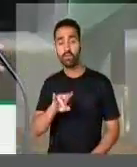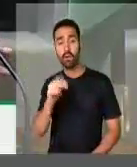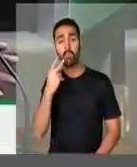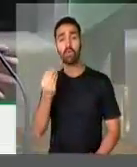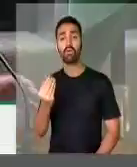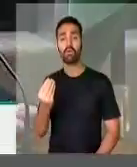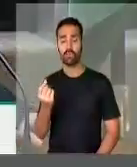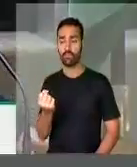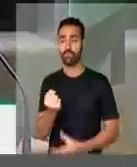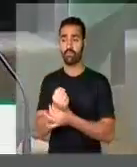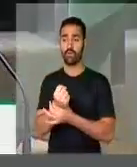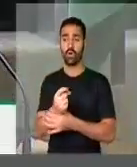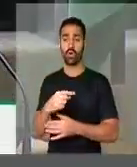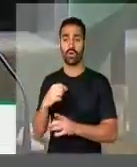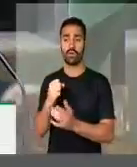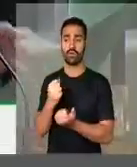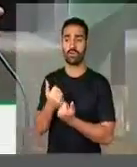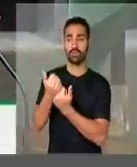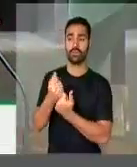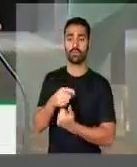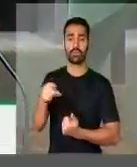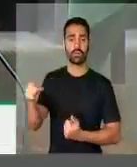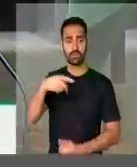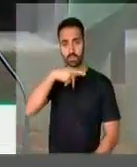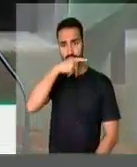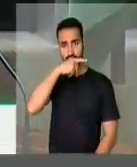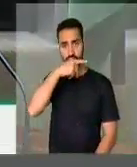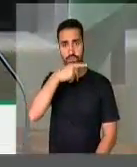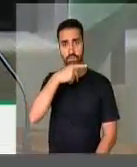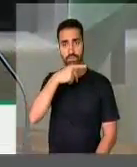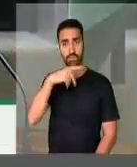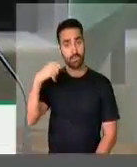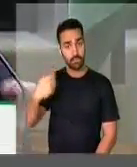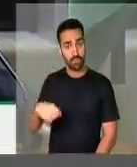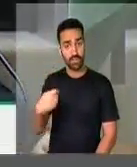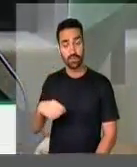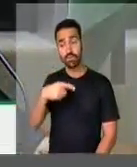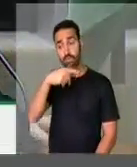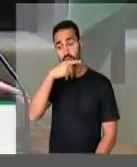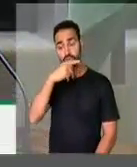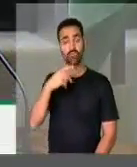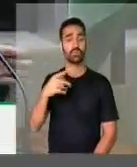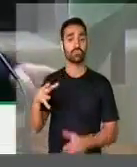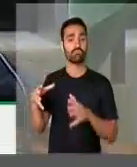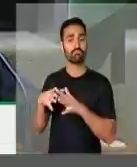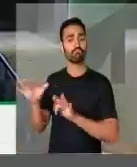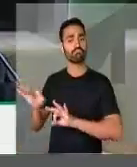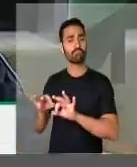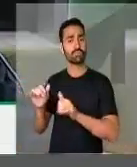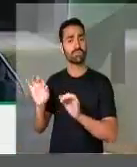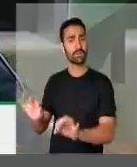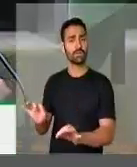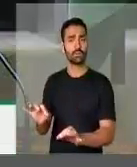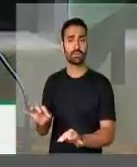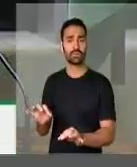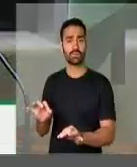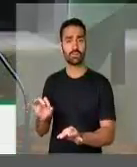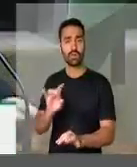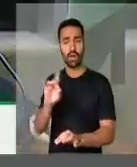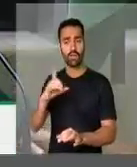fortalecer os partidos políticos, para que a gente possa ter partidos mais orgânicos e com a identidade ideológica